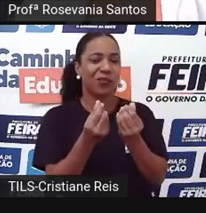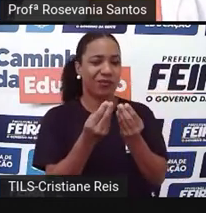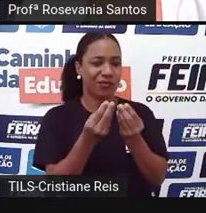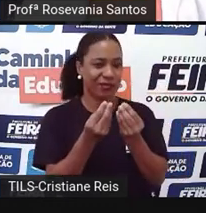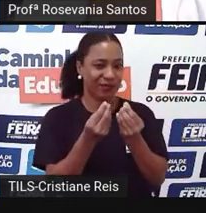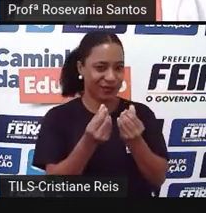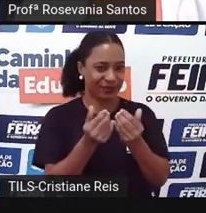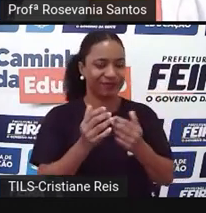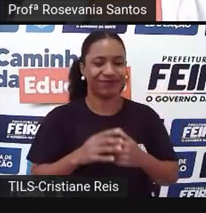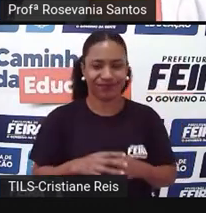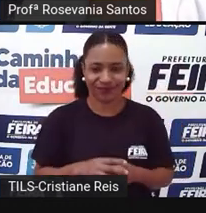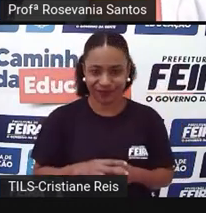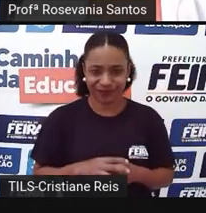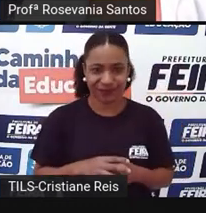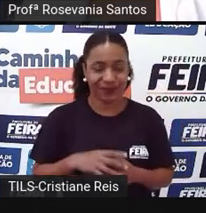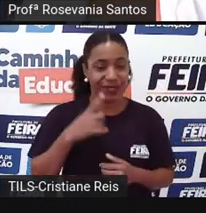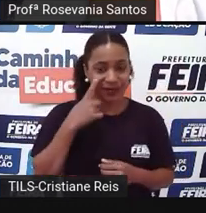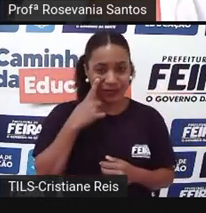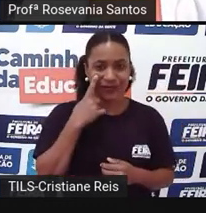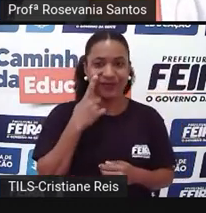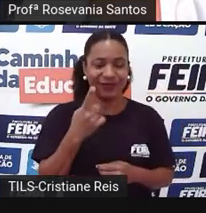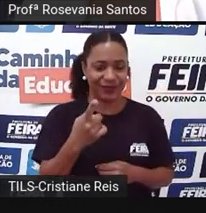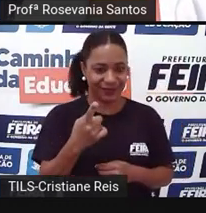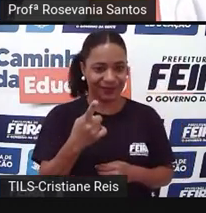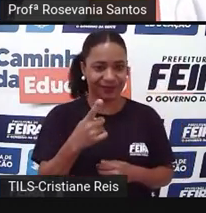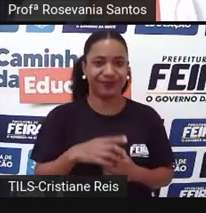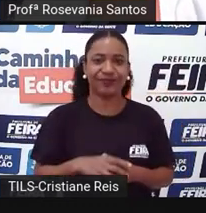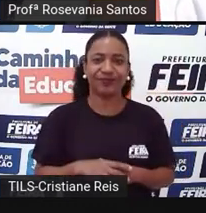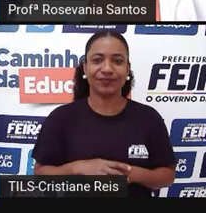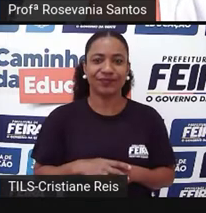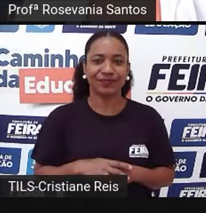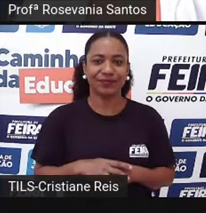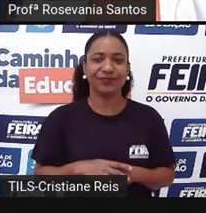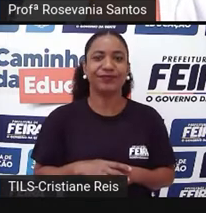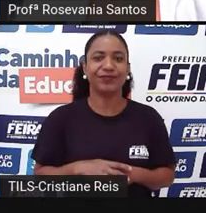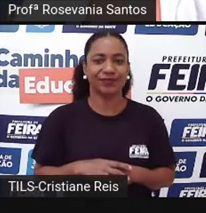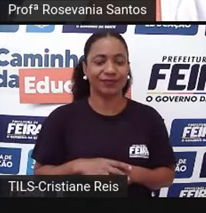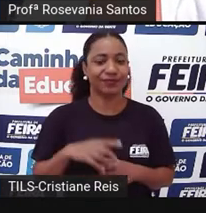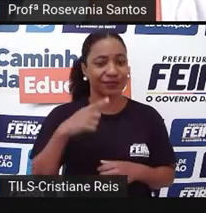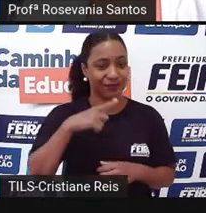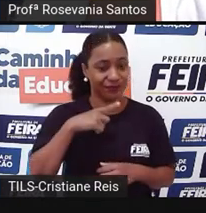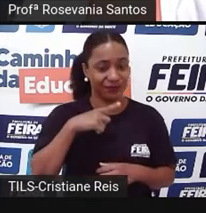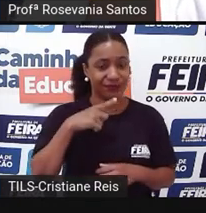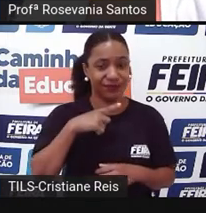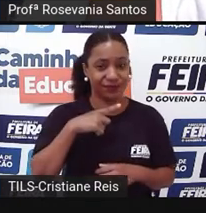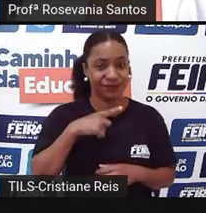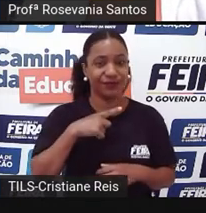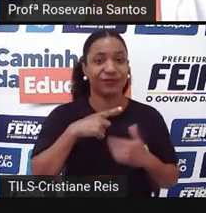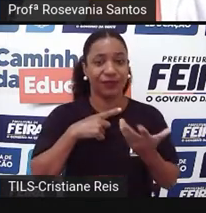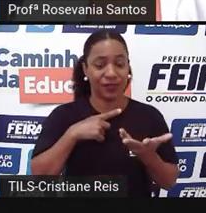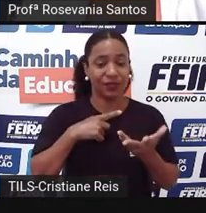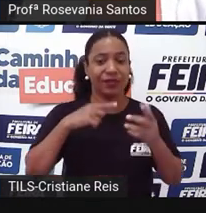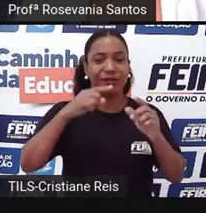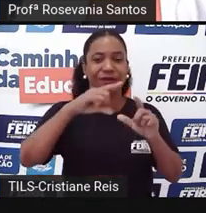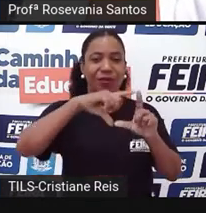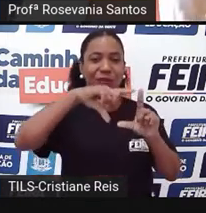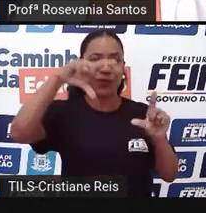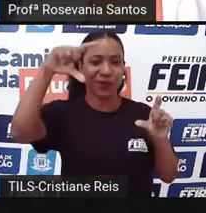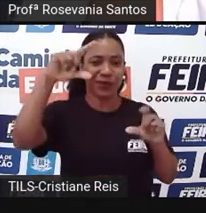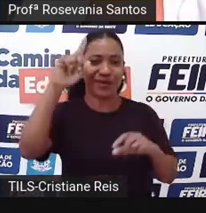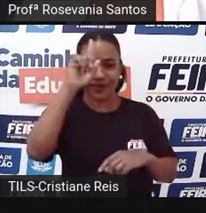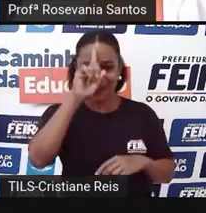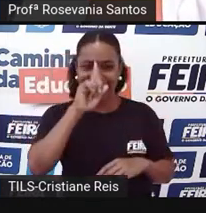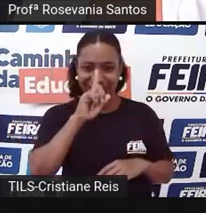Em contrapartida, eu tenho aqui essa faixazinha, gente, aqui, né, uma outra faixa, que é a a gente chama de agreste. E